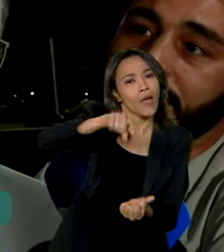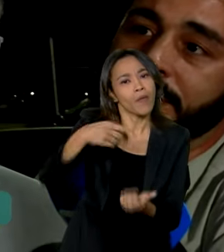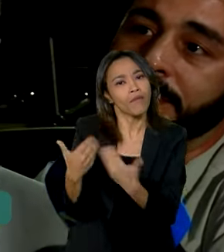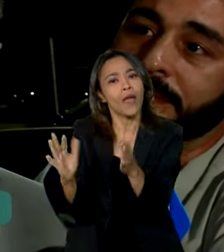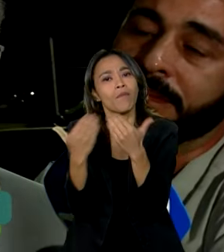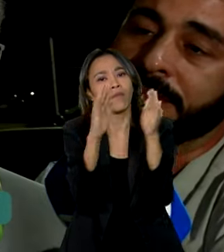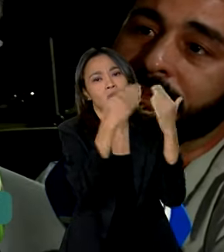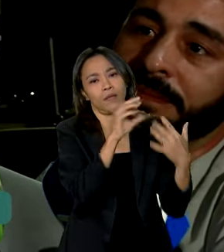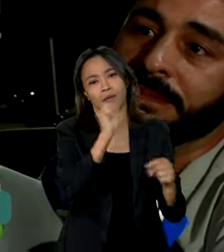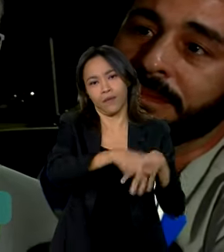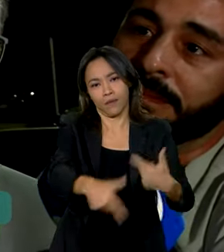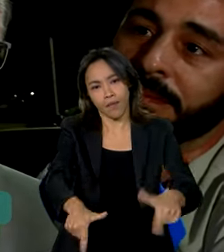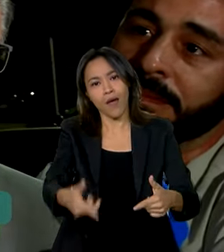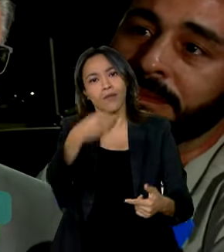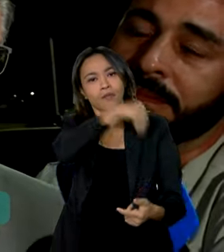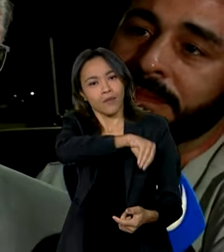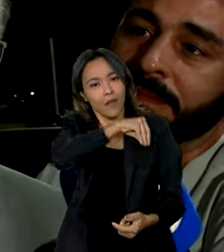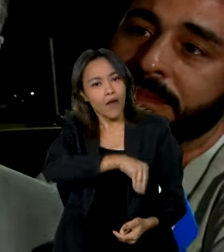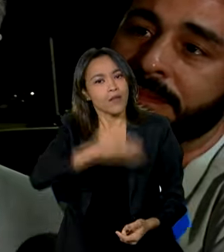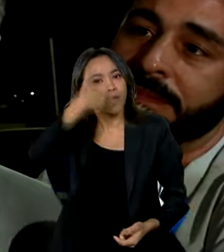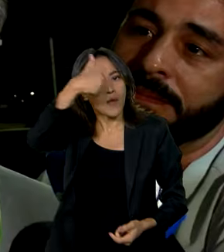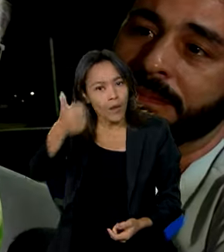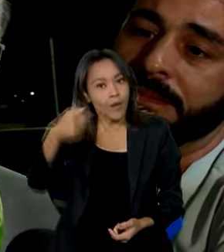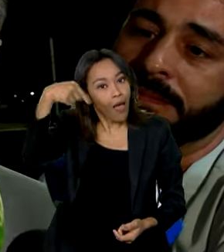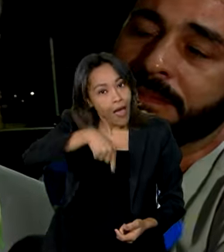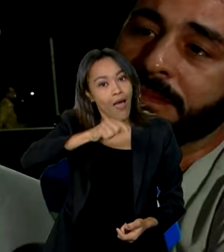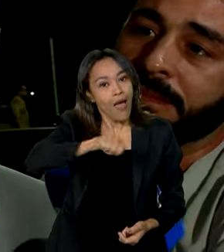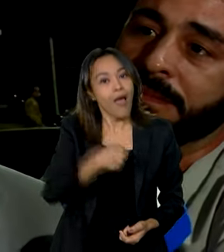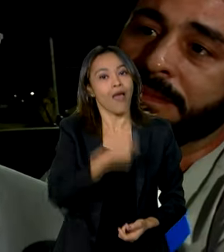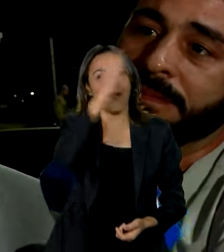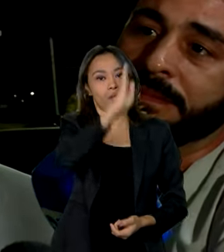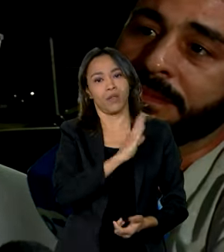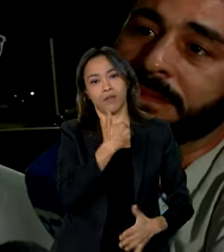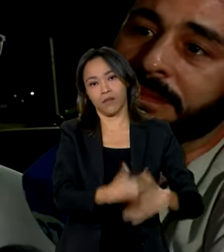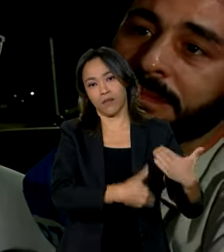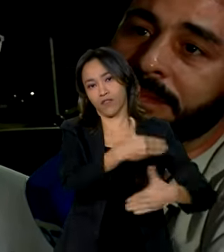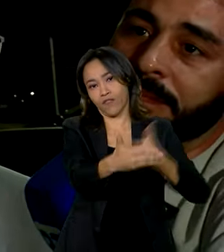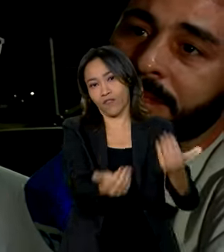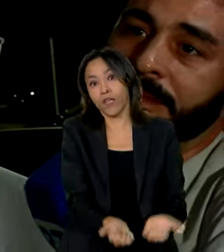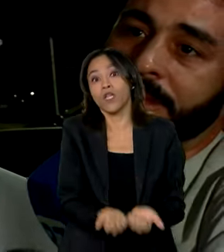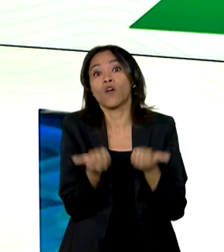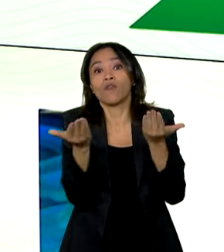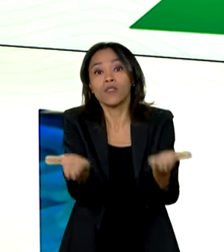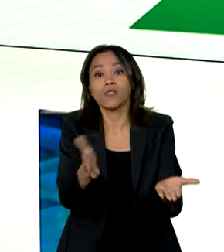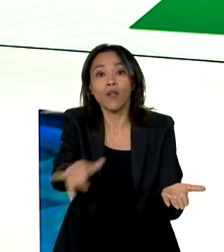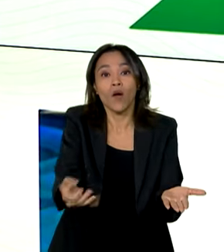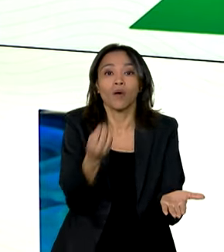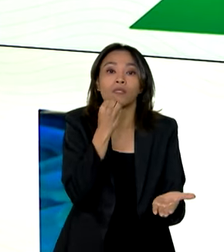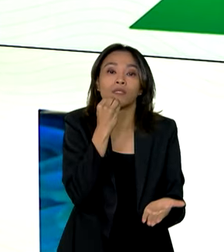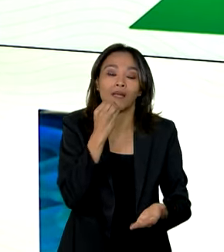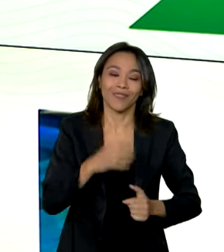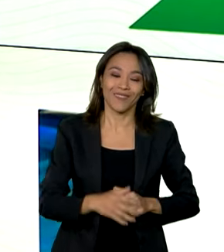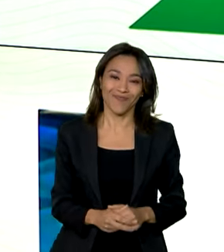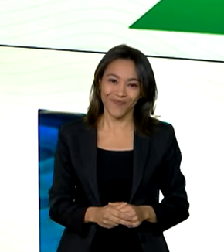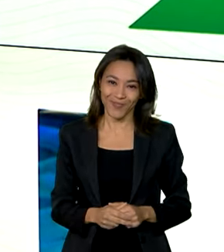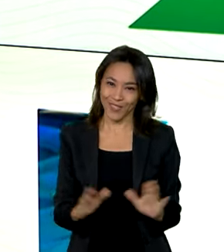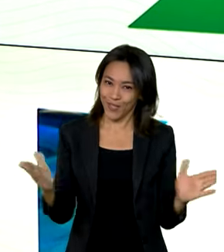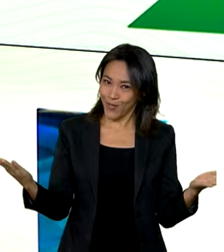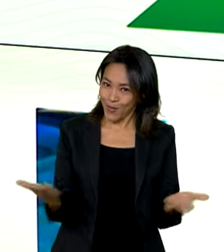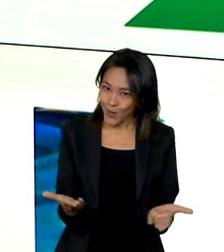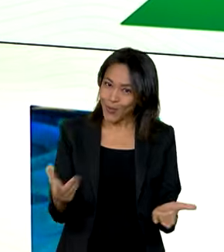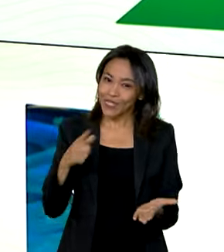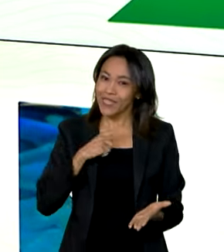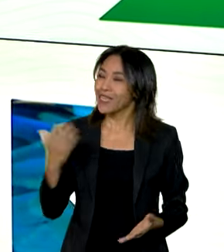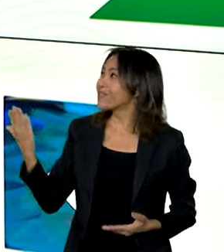de emprego, geração de renda, salários melhores, é o Brasil crescendo e gerando oportunidade. E hoje teve Bom